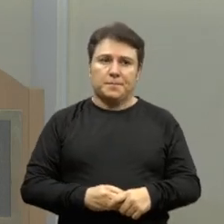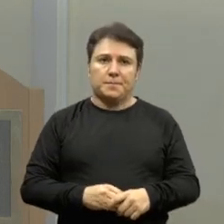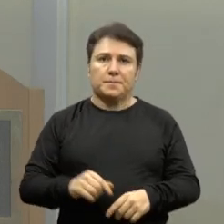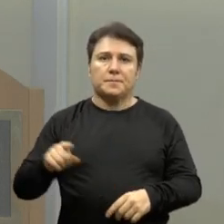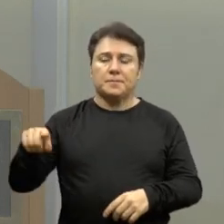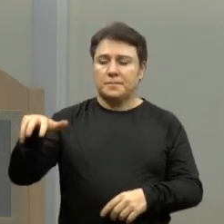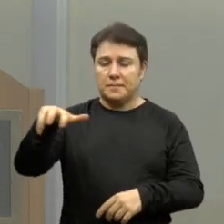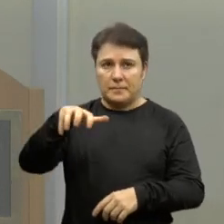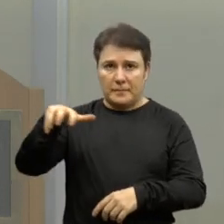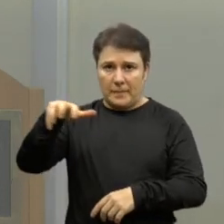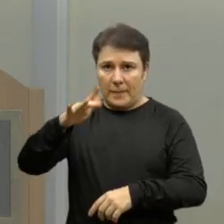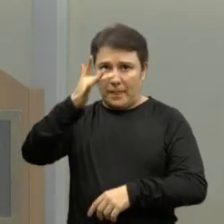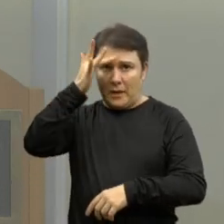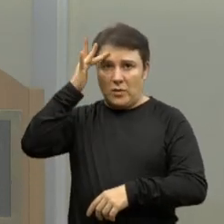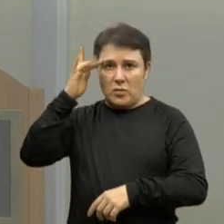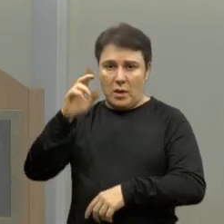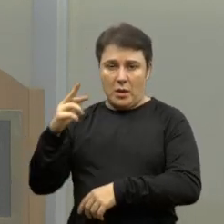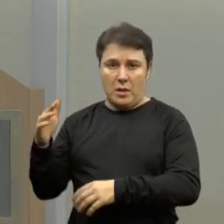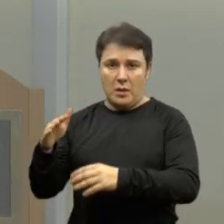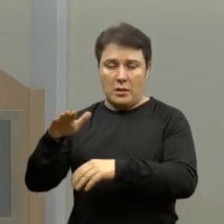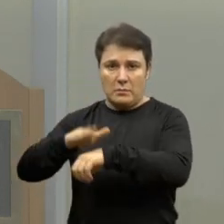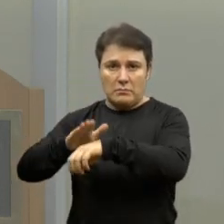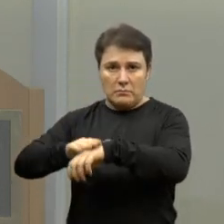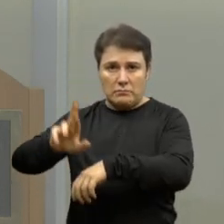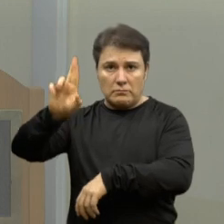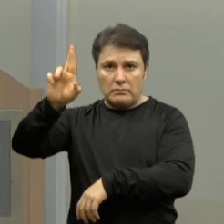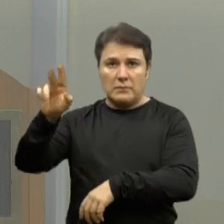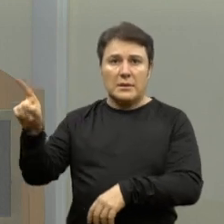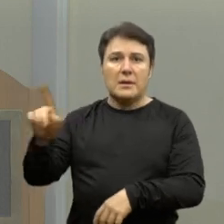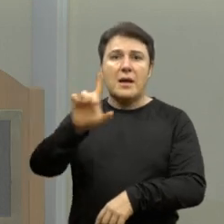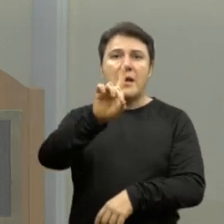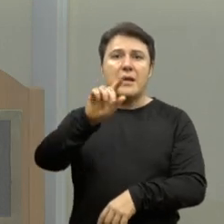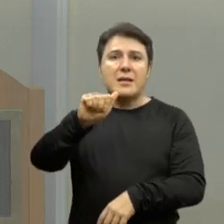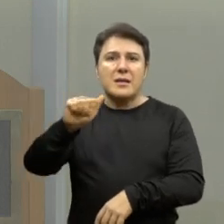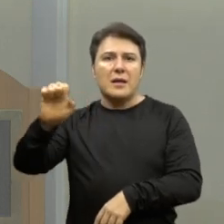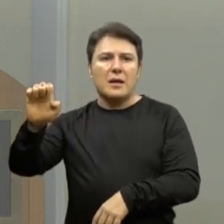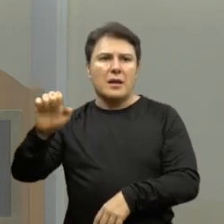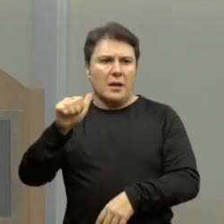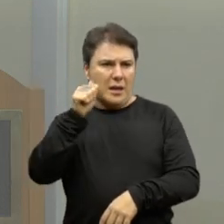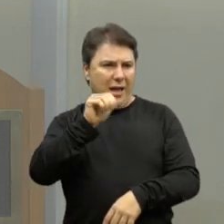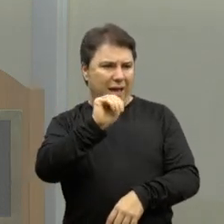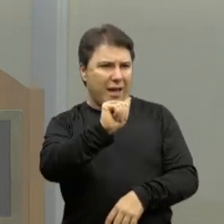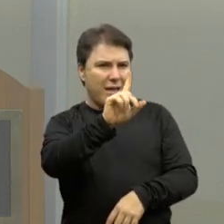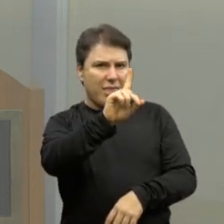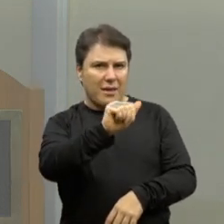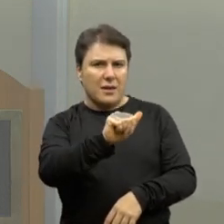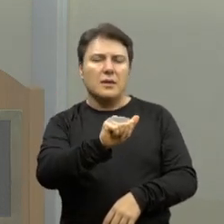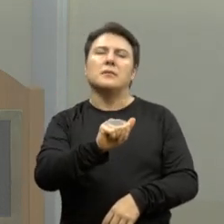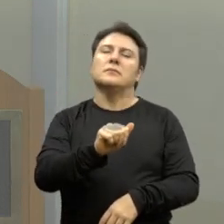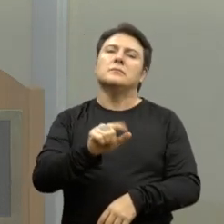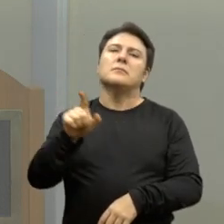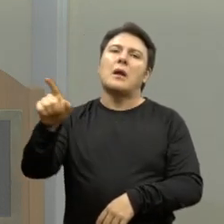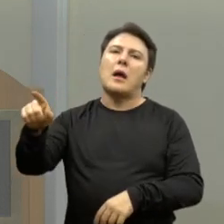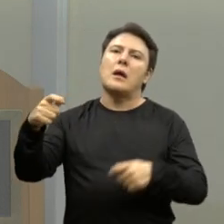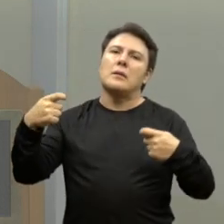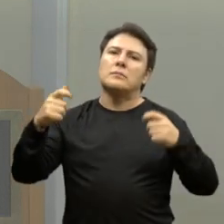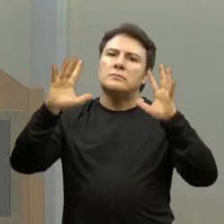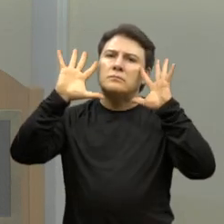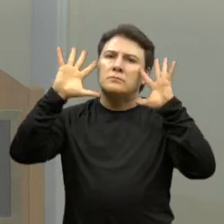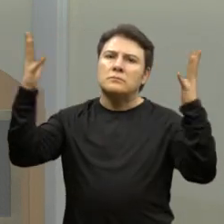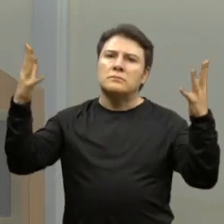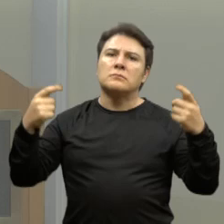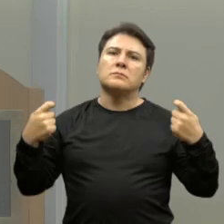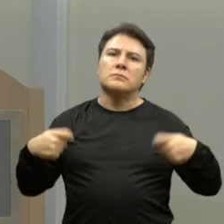subintendente interina que está no Dai, a Ada, que ela possa tomar uma atitude,